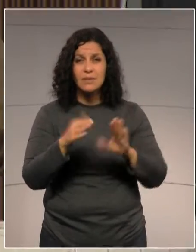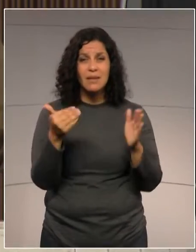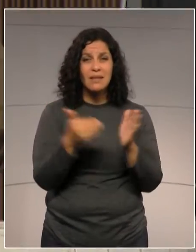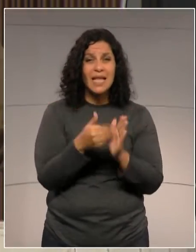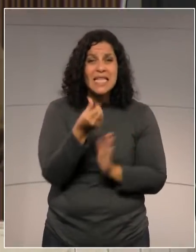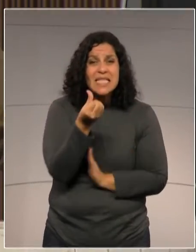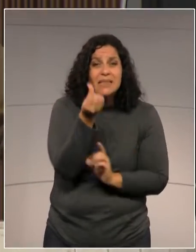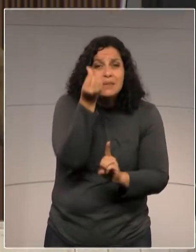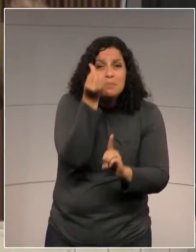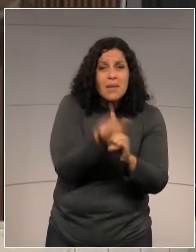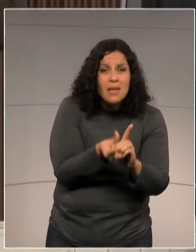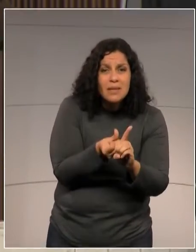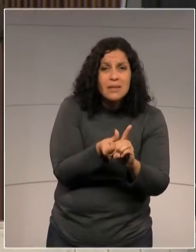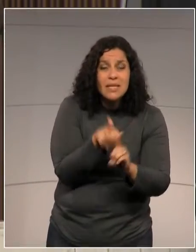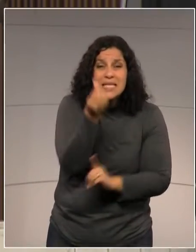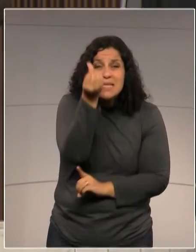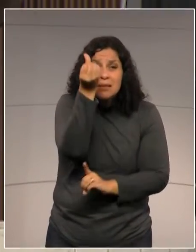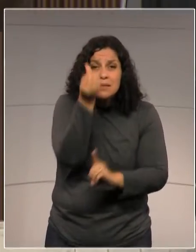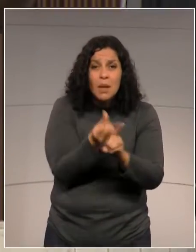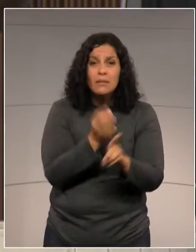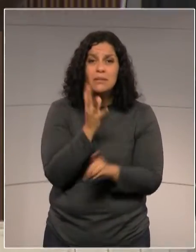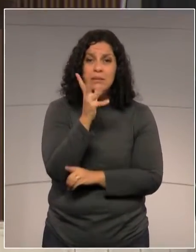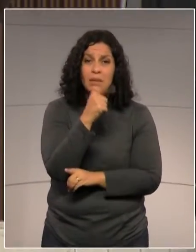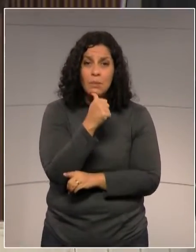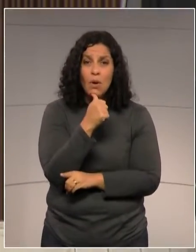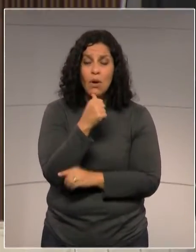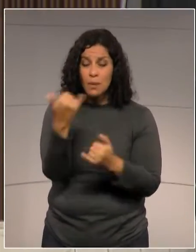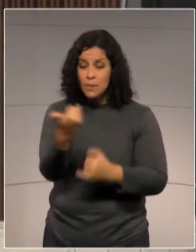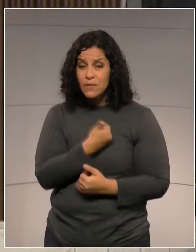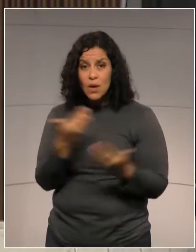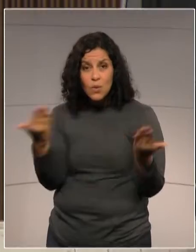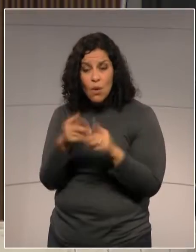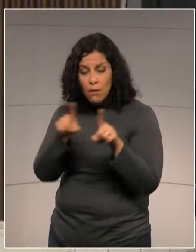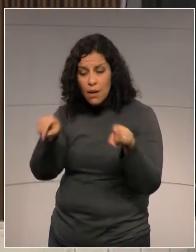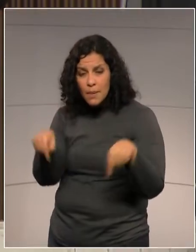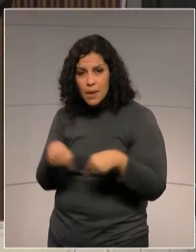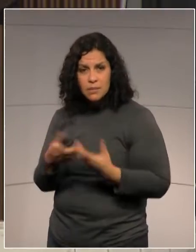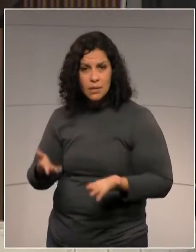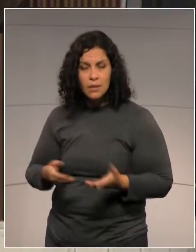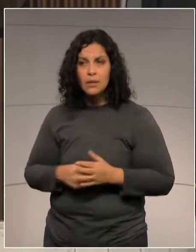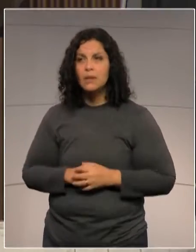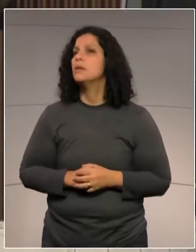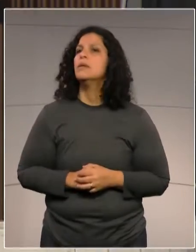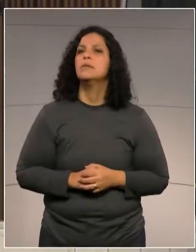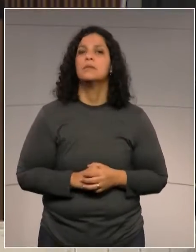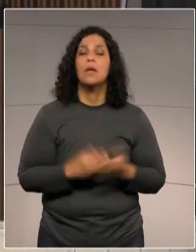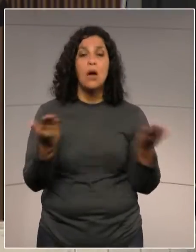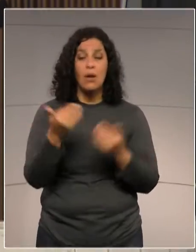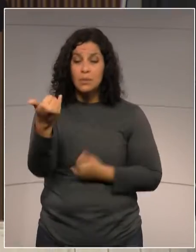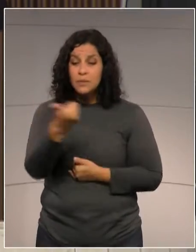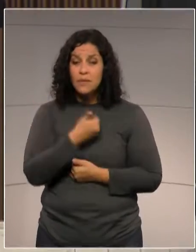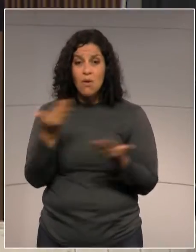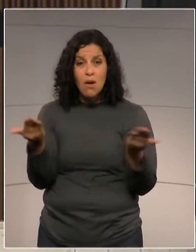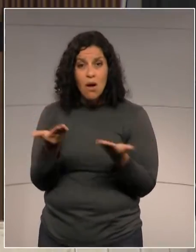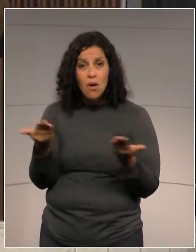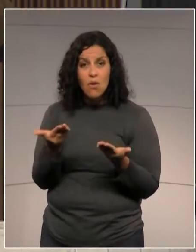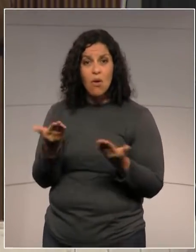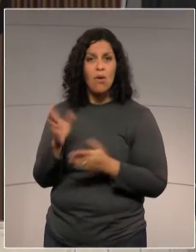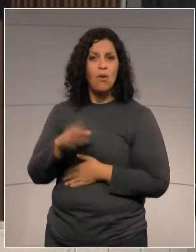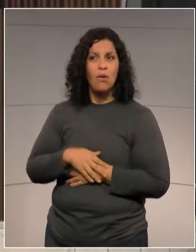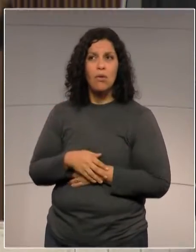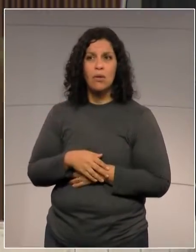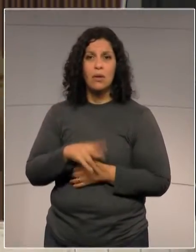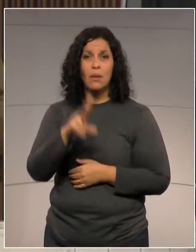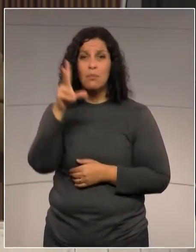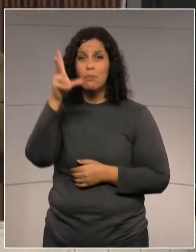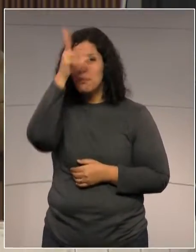até seis meses. Fiquei sabendo agora no meu gabinete, deputado, uma parte. Fiquei sabendo agora no meu gabinete,